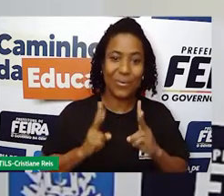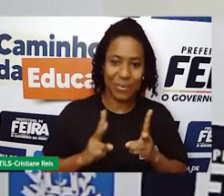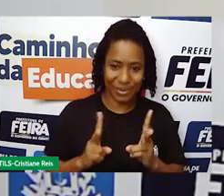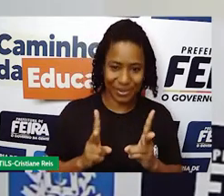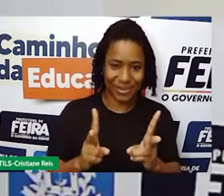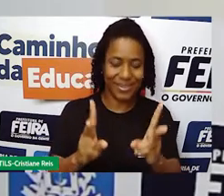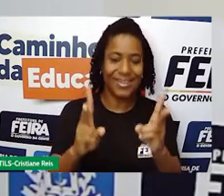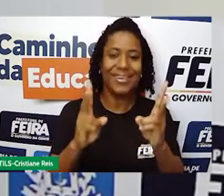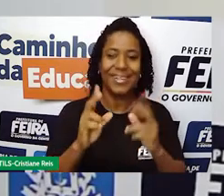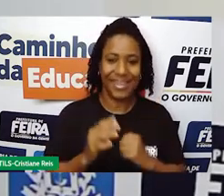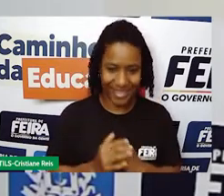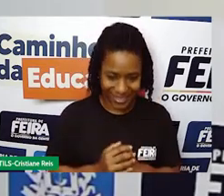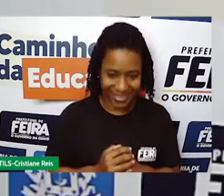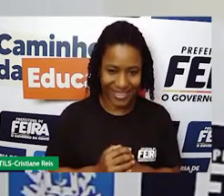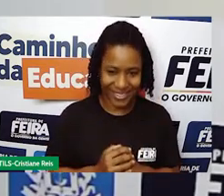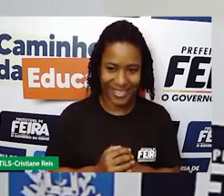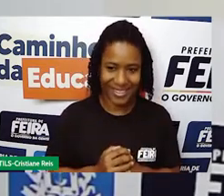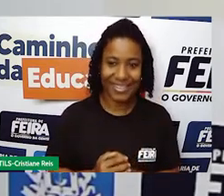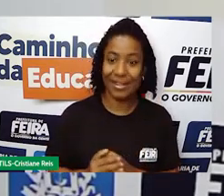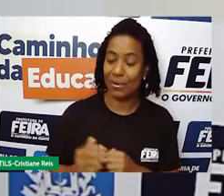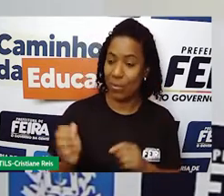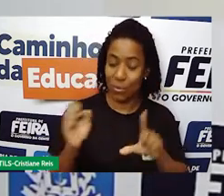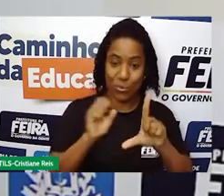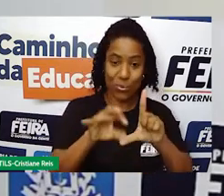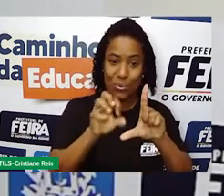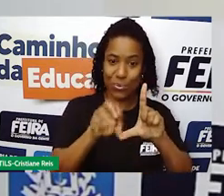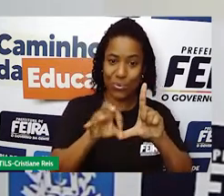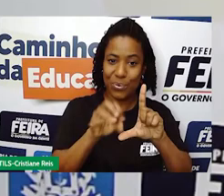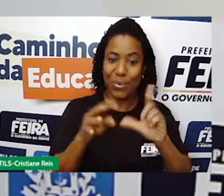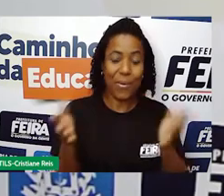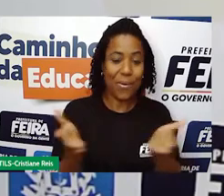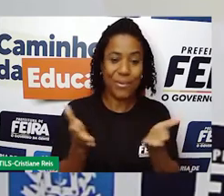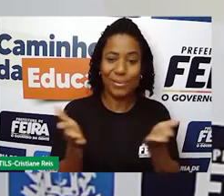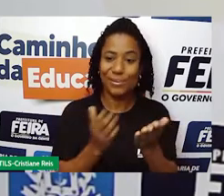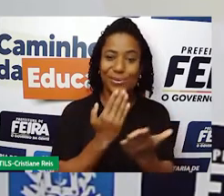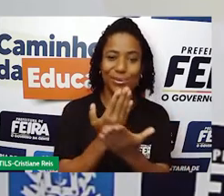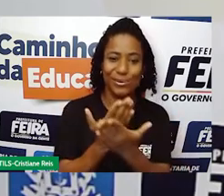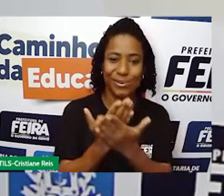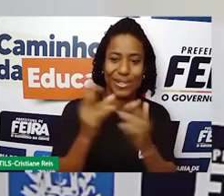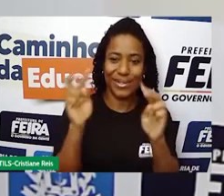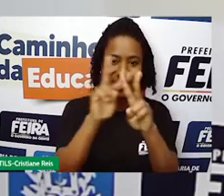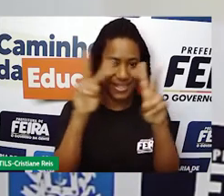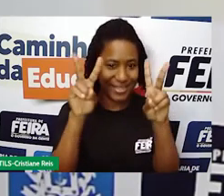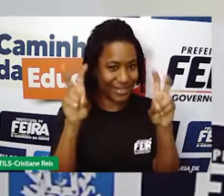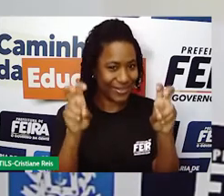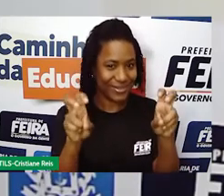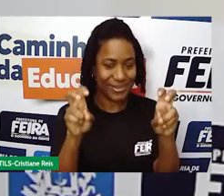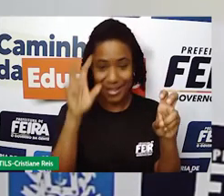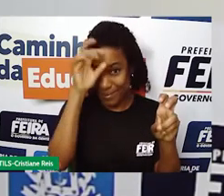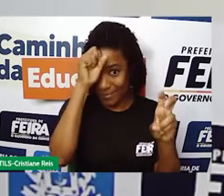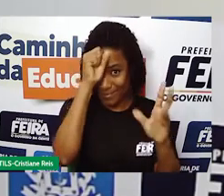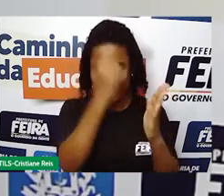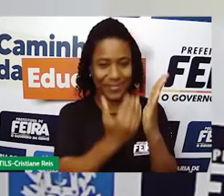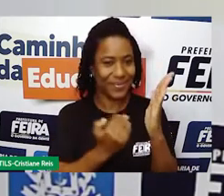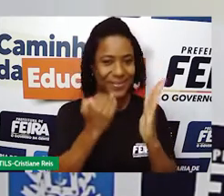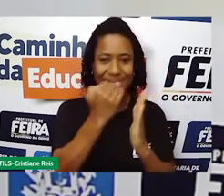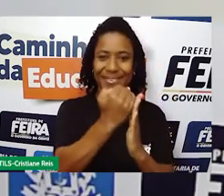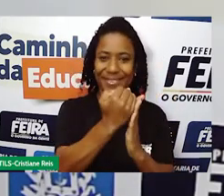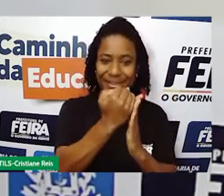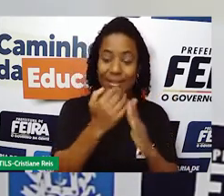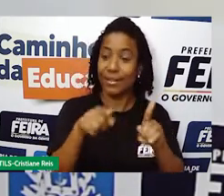vídeo-aulas de hoje, estudando aí sobre mais um assunto e observando aí as